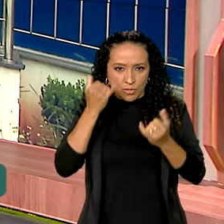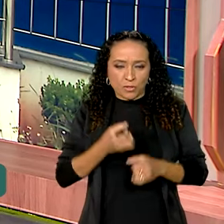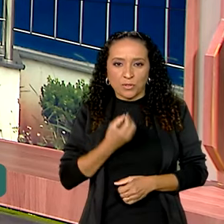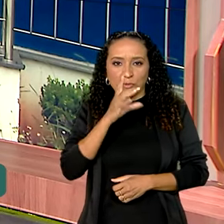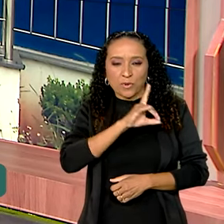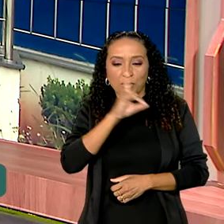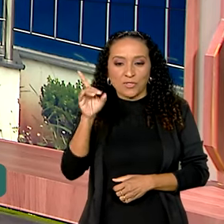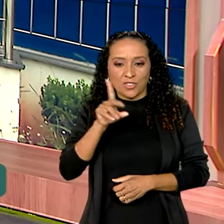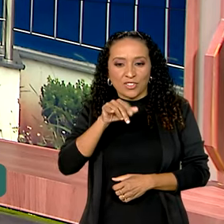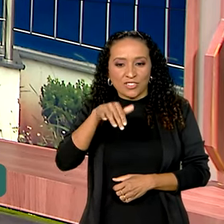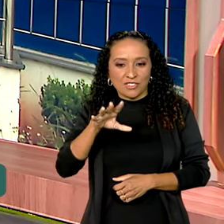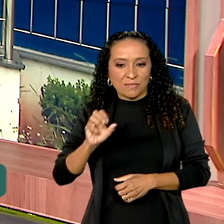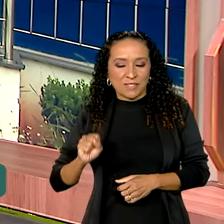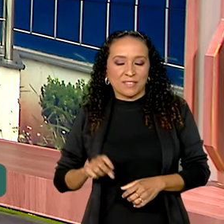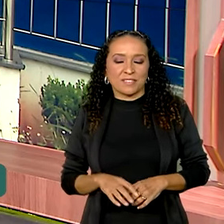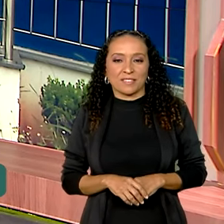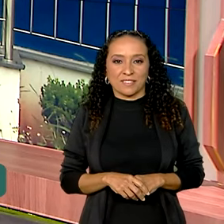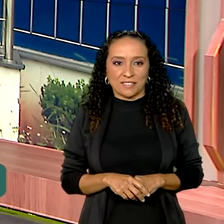Bom dia, Dimas.